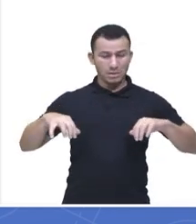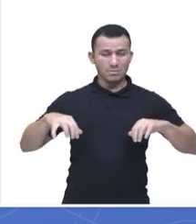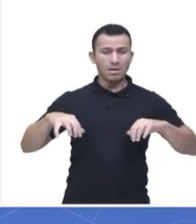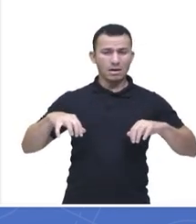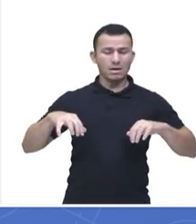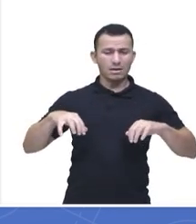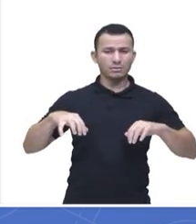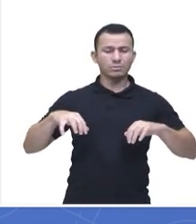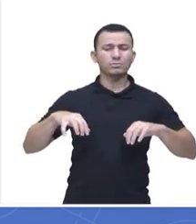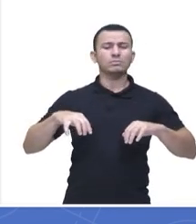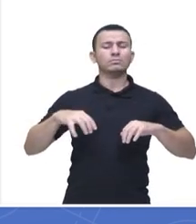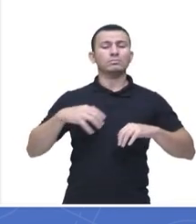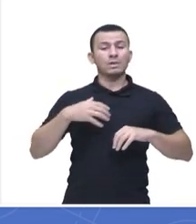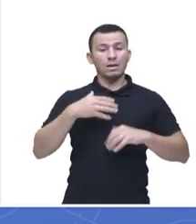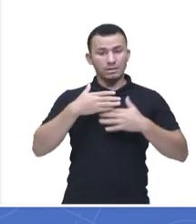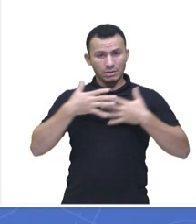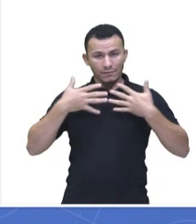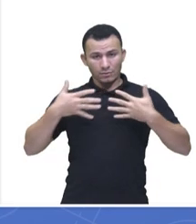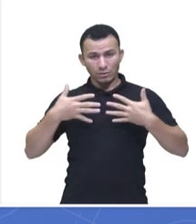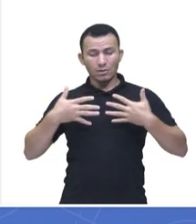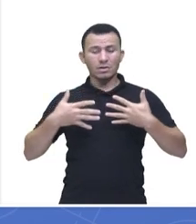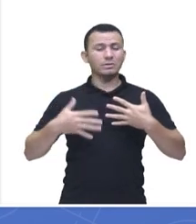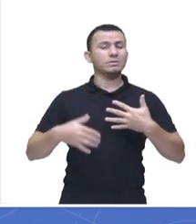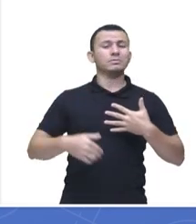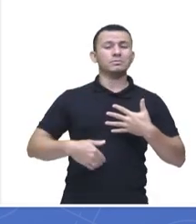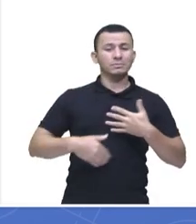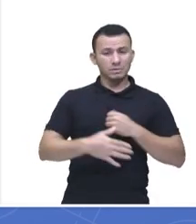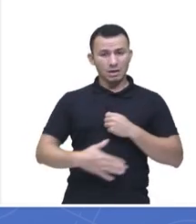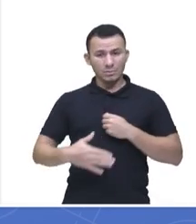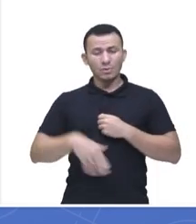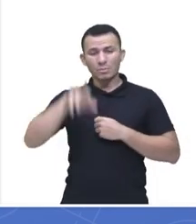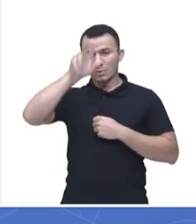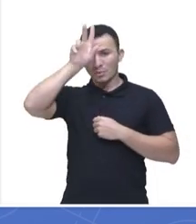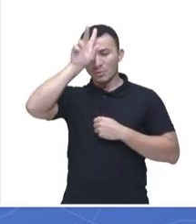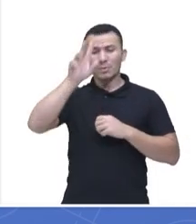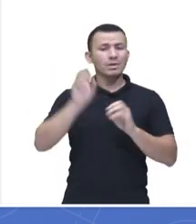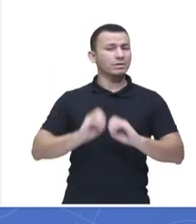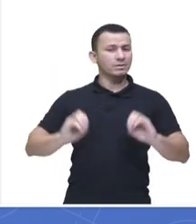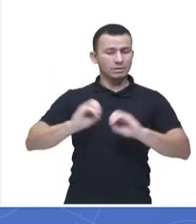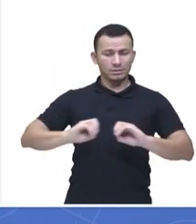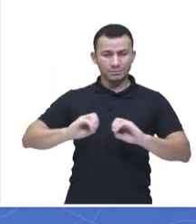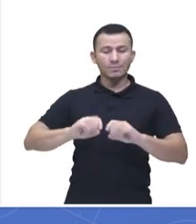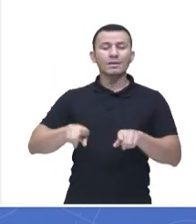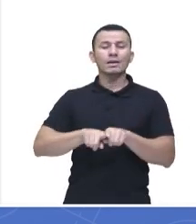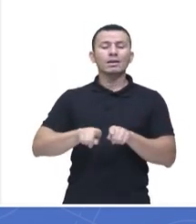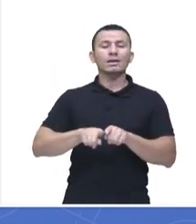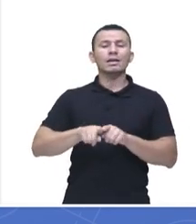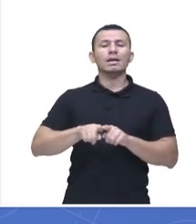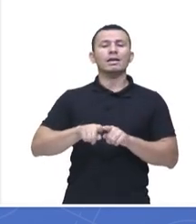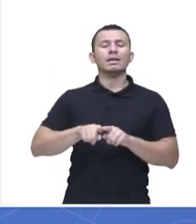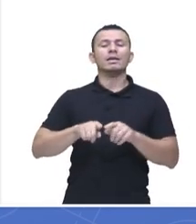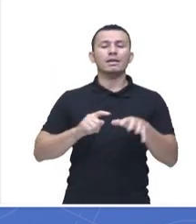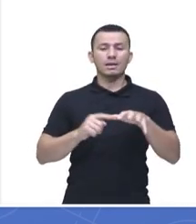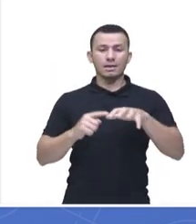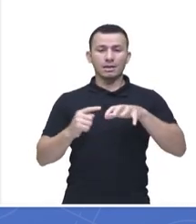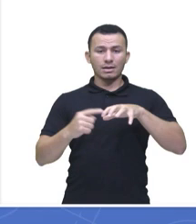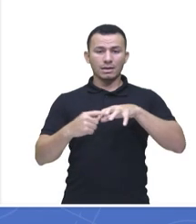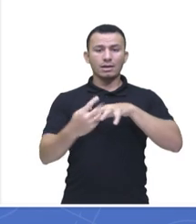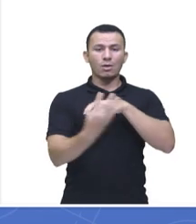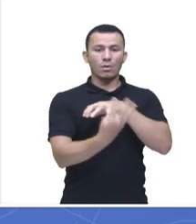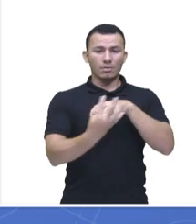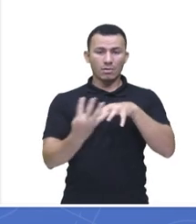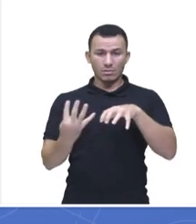cefalotórax, e abdômen, não possuem antenas e possuem quatro pares de patas, tá?